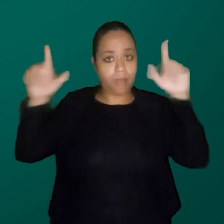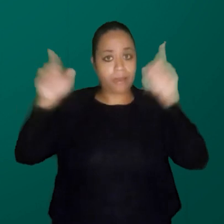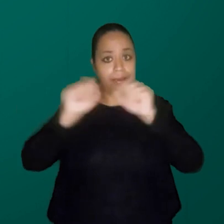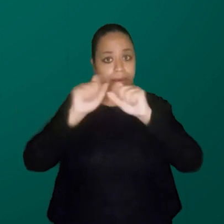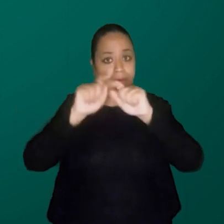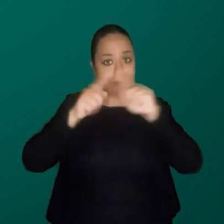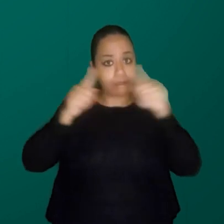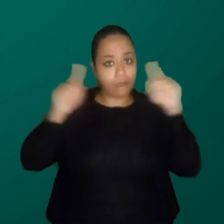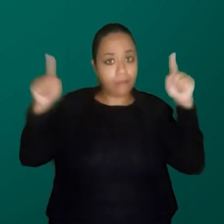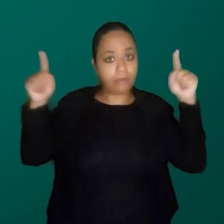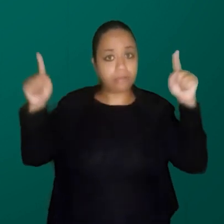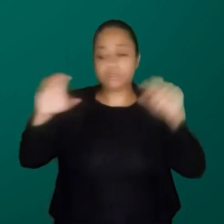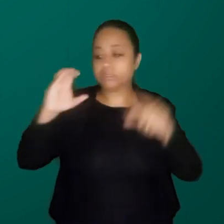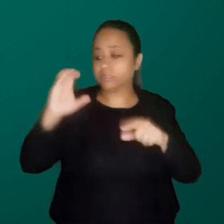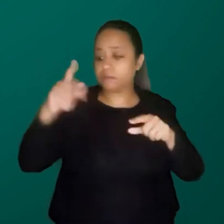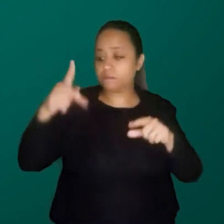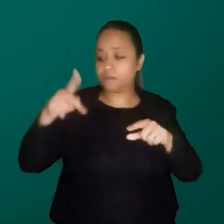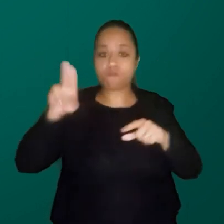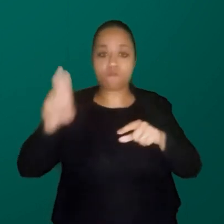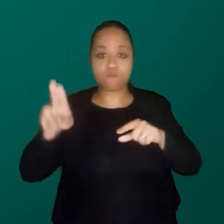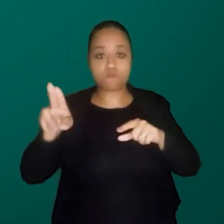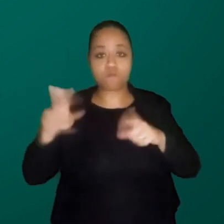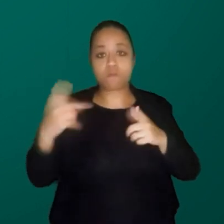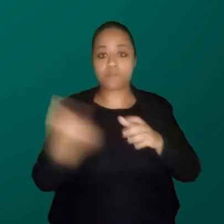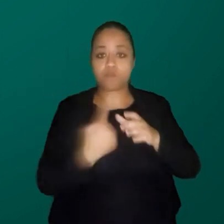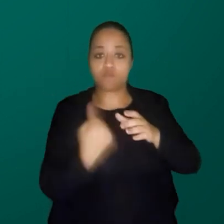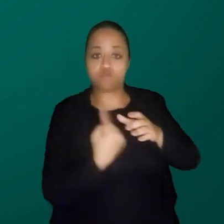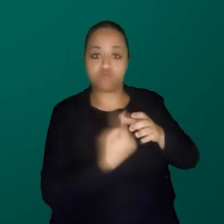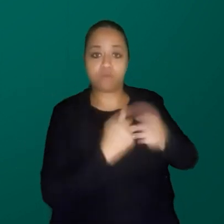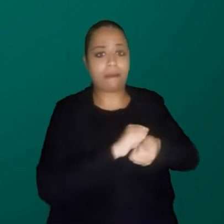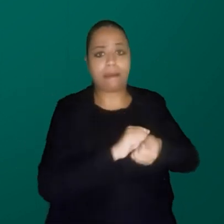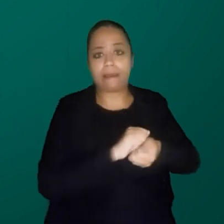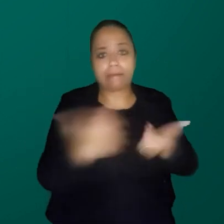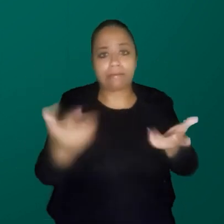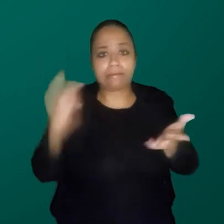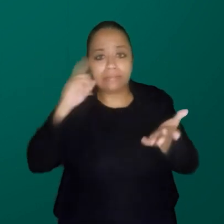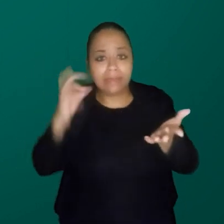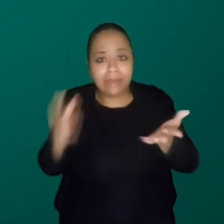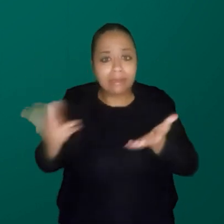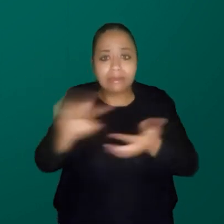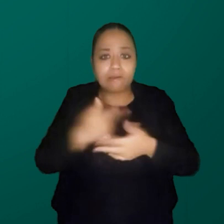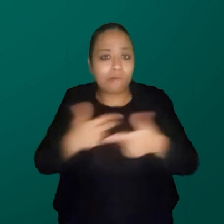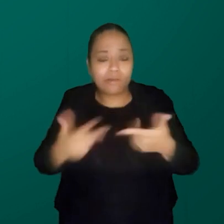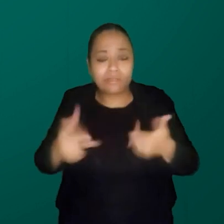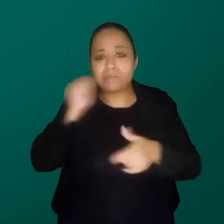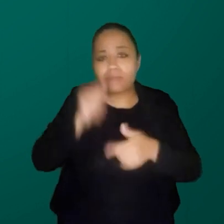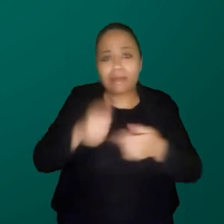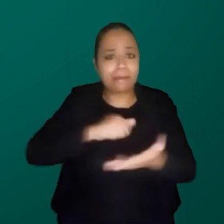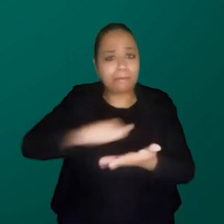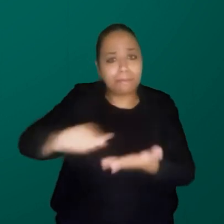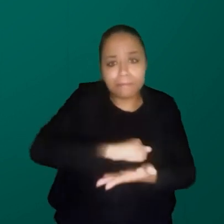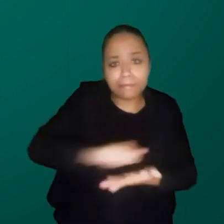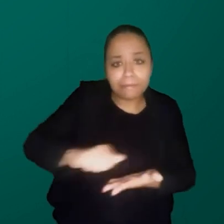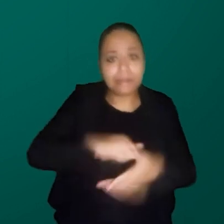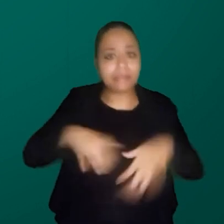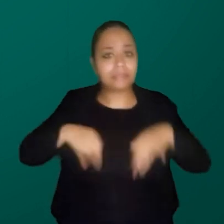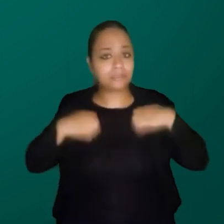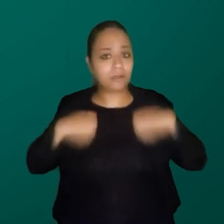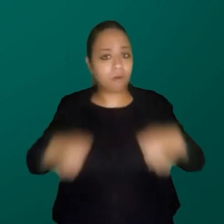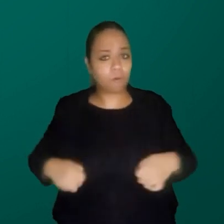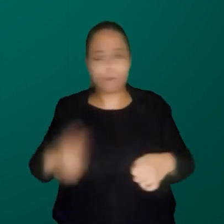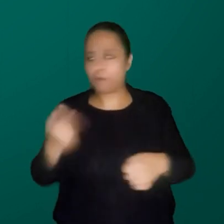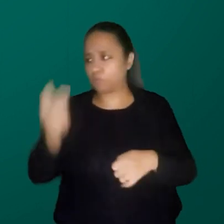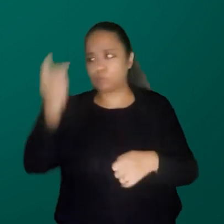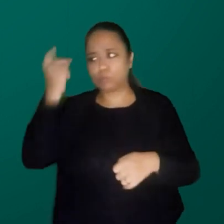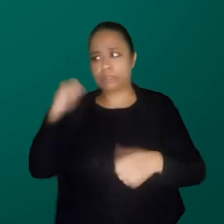não sei onde é que está a CPU se encostaram na máquina de lavar roupa ou no fogão, mas está errado. E quem é que passa roupa, minha gente? Eu não passo roupa há muito